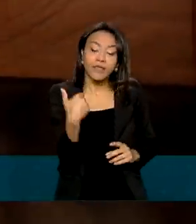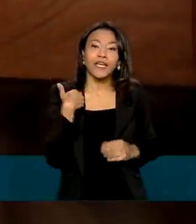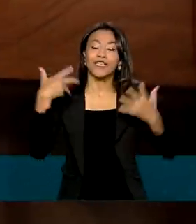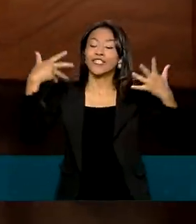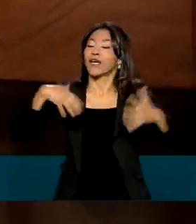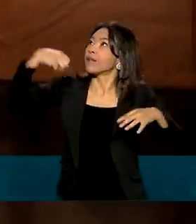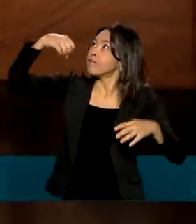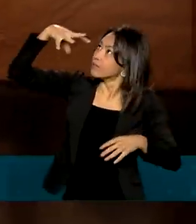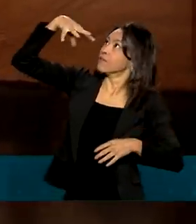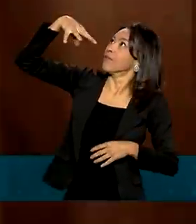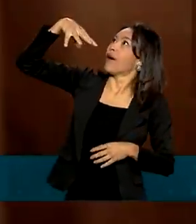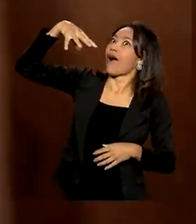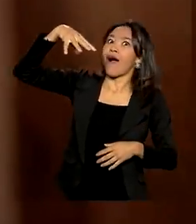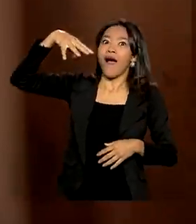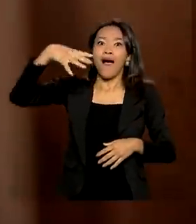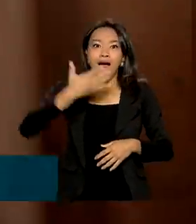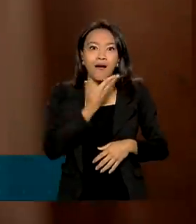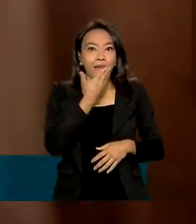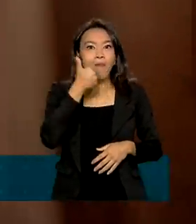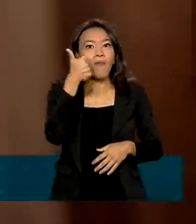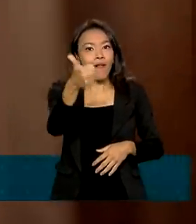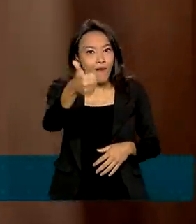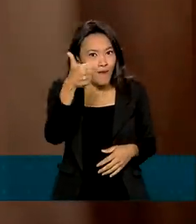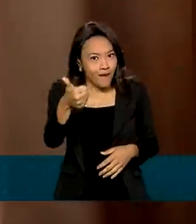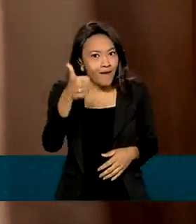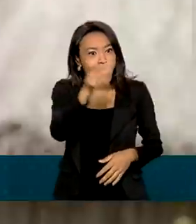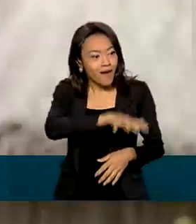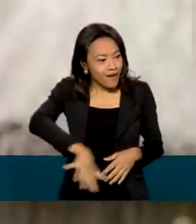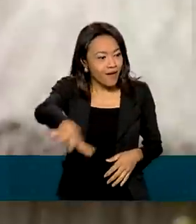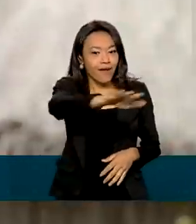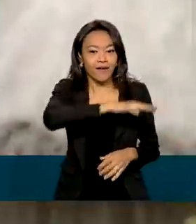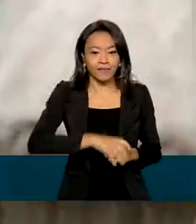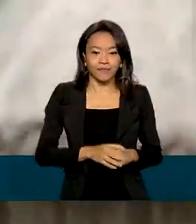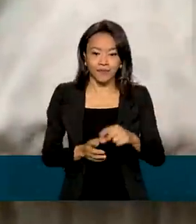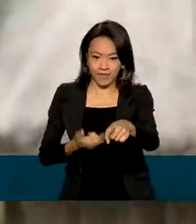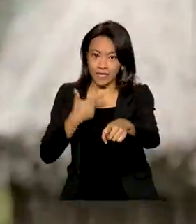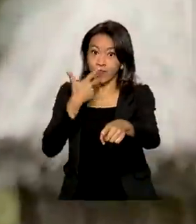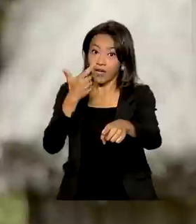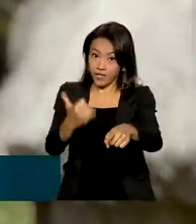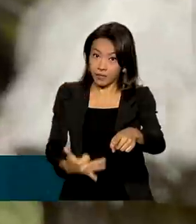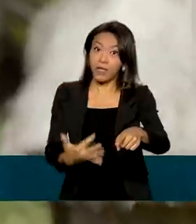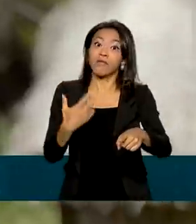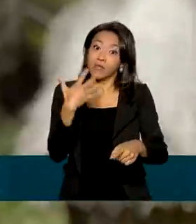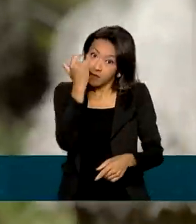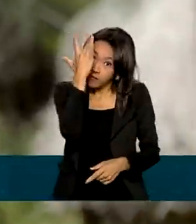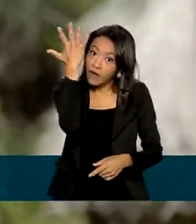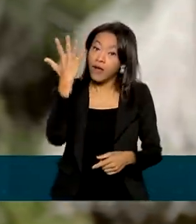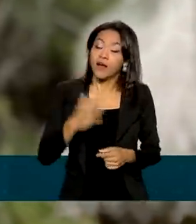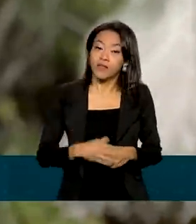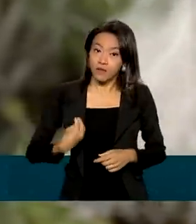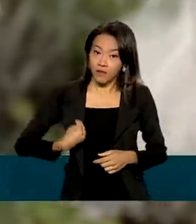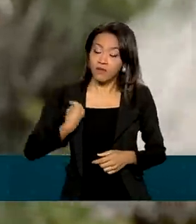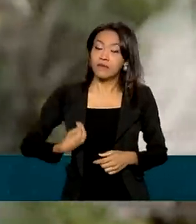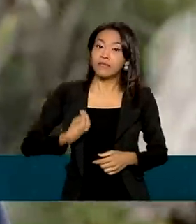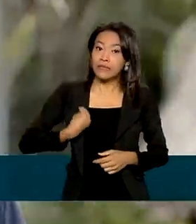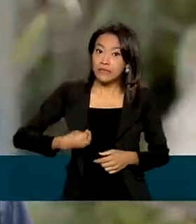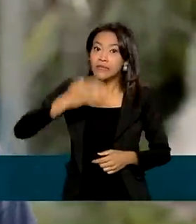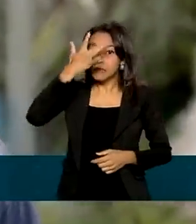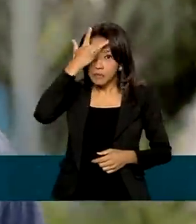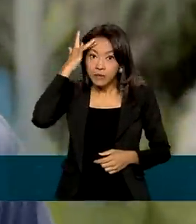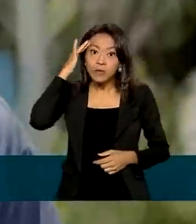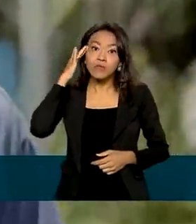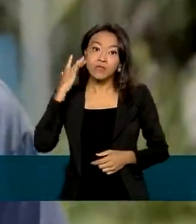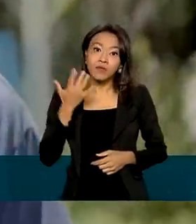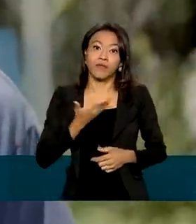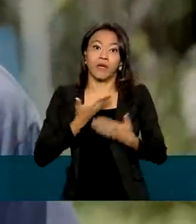chegada da energia vai melhorar as coisas na região. Vai facilitar melhor, vai ficar a vida mesmo das pessoas, vai melhorar muito,